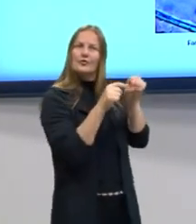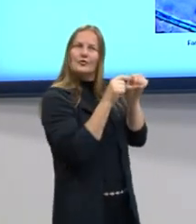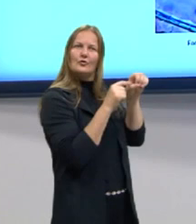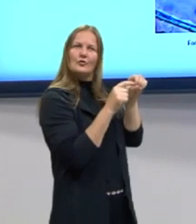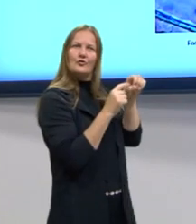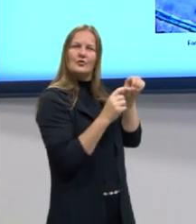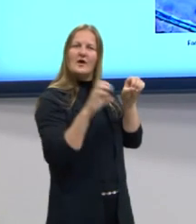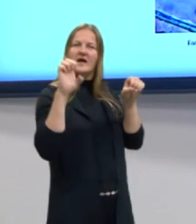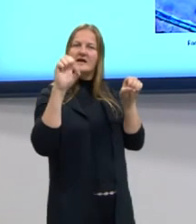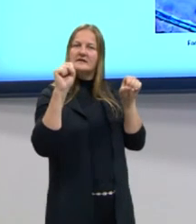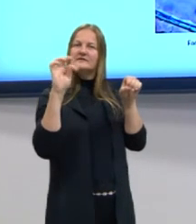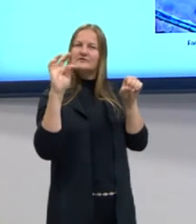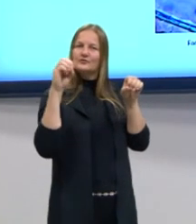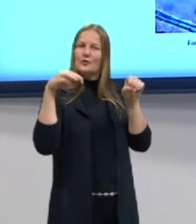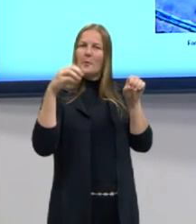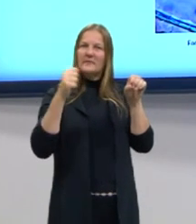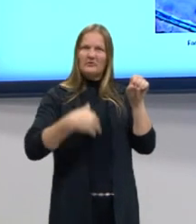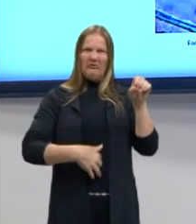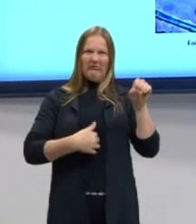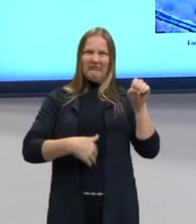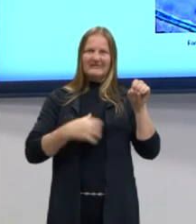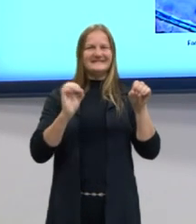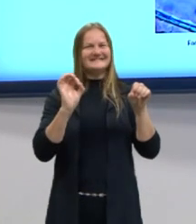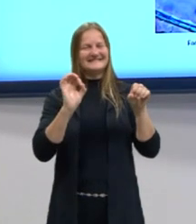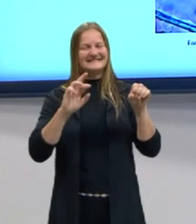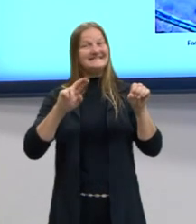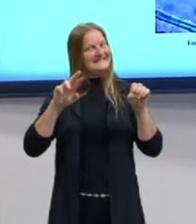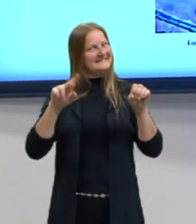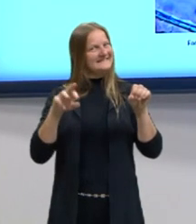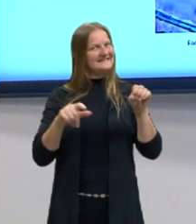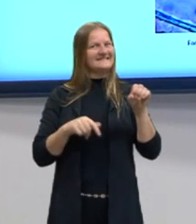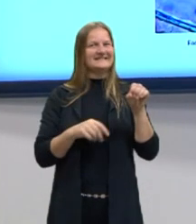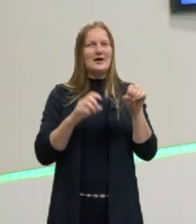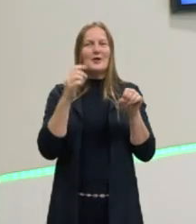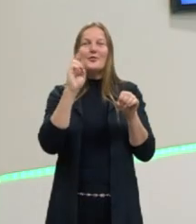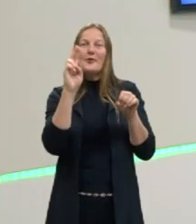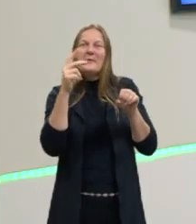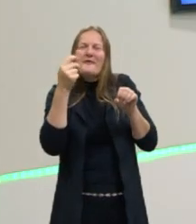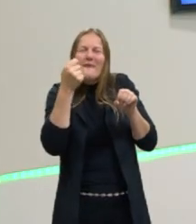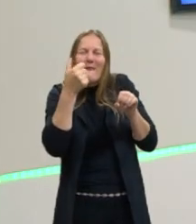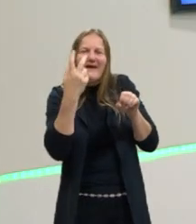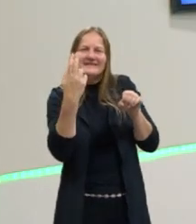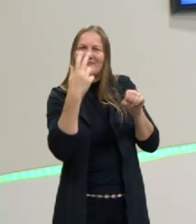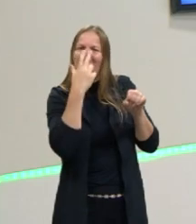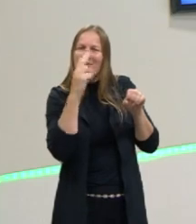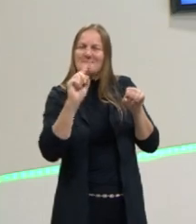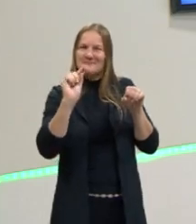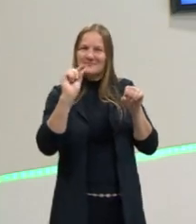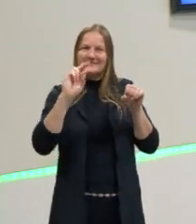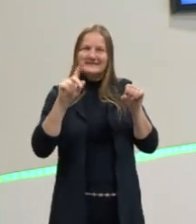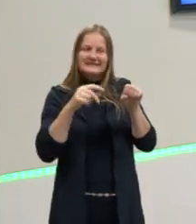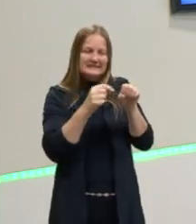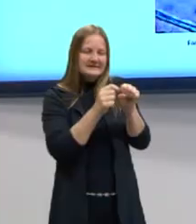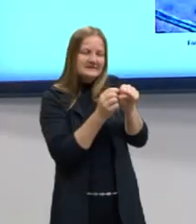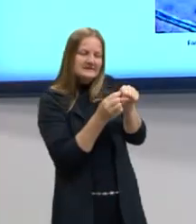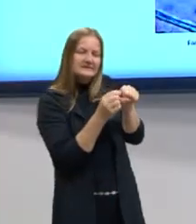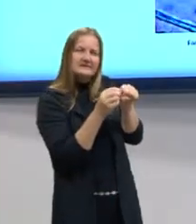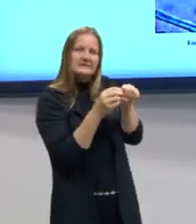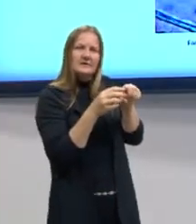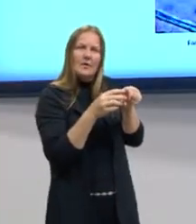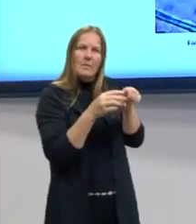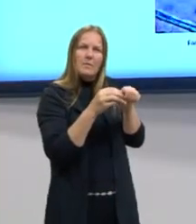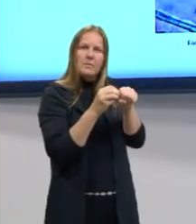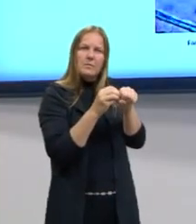Ixi, o que é estômago? Estômago? Digestão? Não, gente, está parecido o nome. Mas é no estômato que